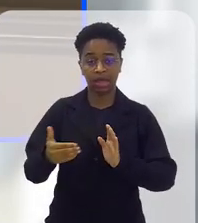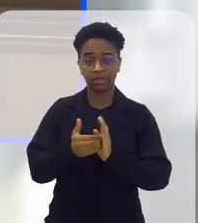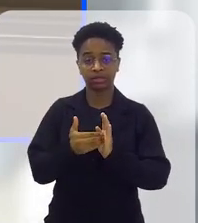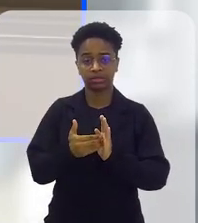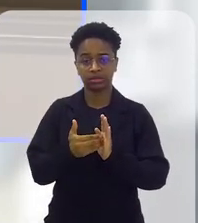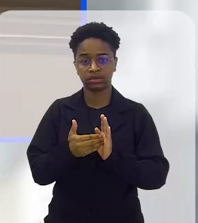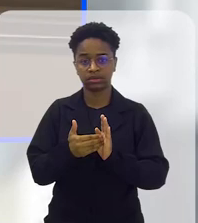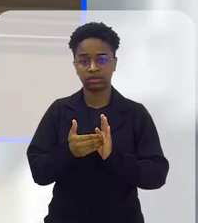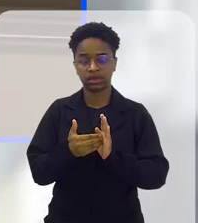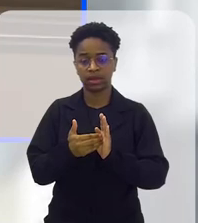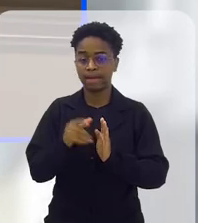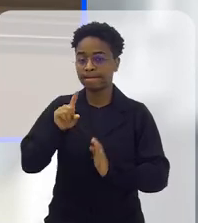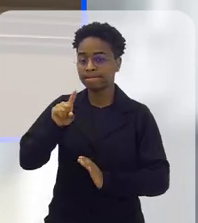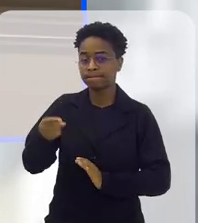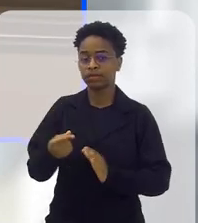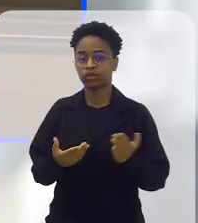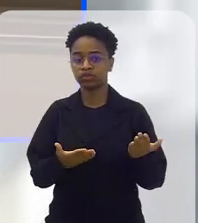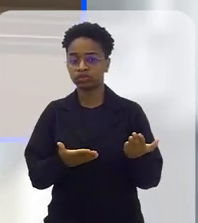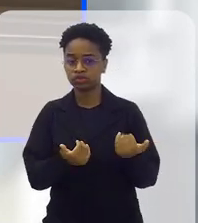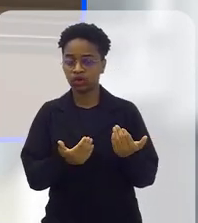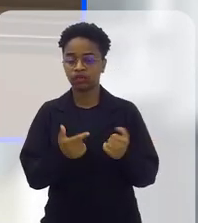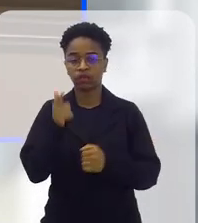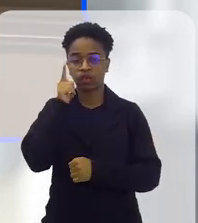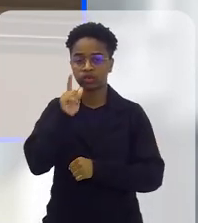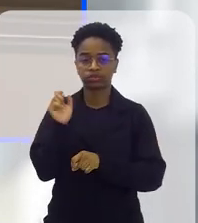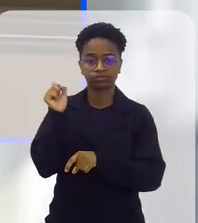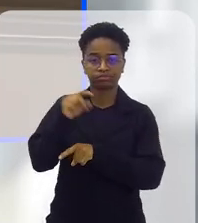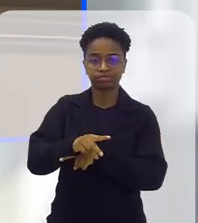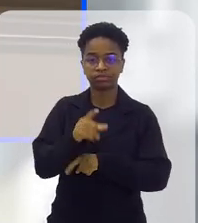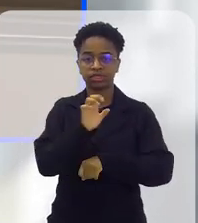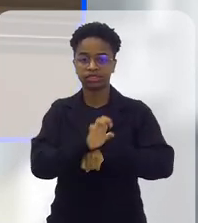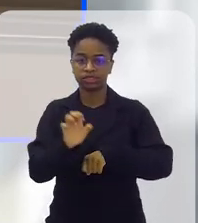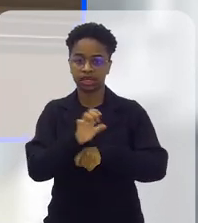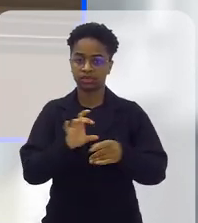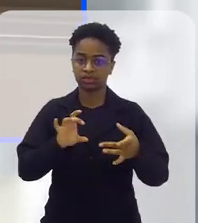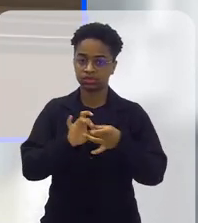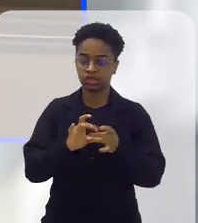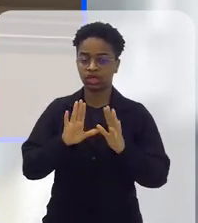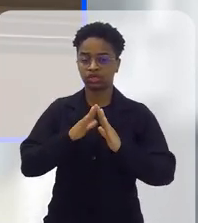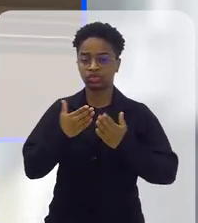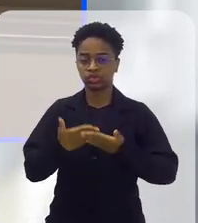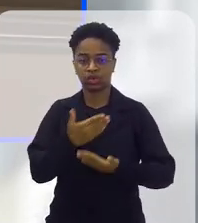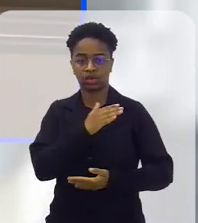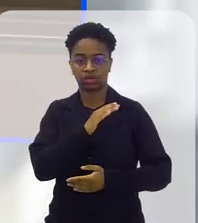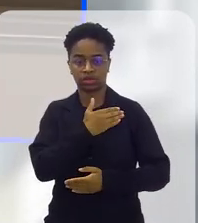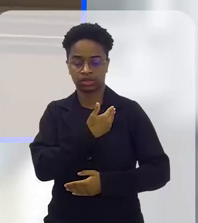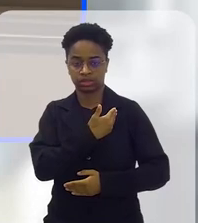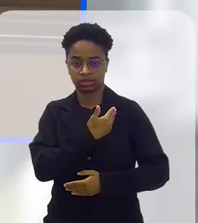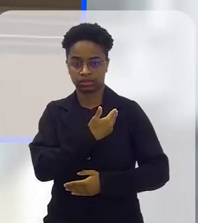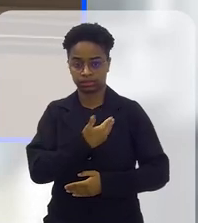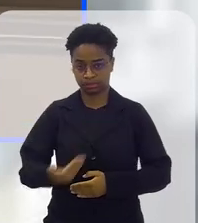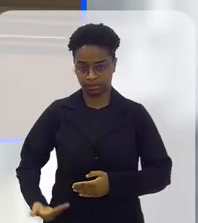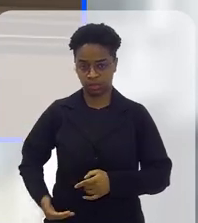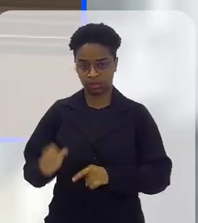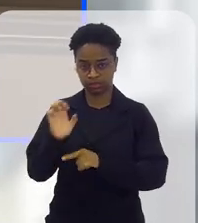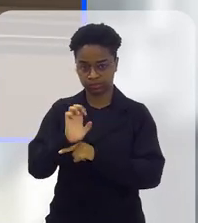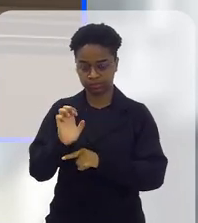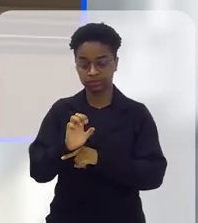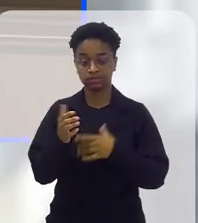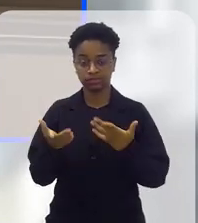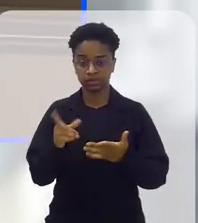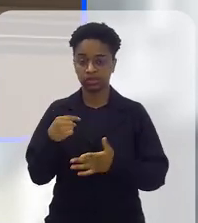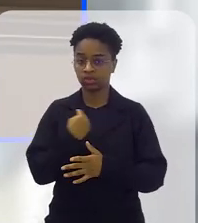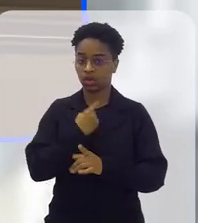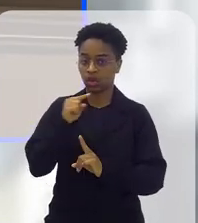estágio até mil jovens que vão estar estagiando as escolas estaduais. É isso que a gente